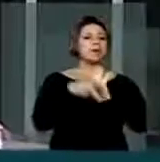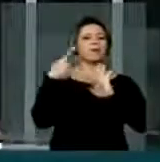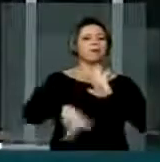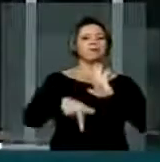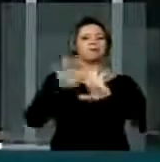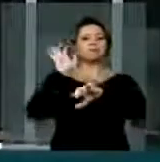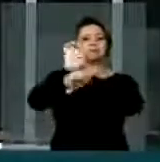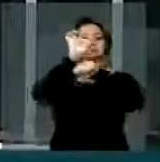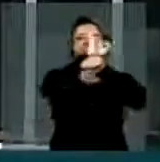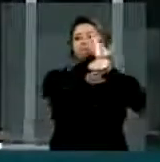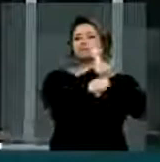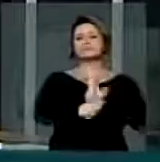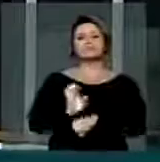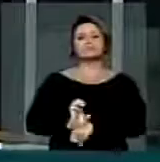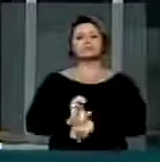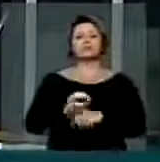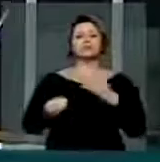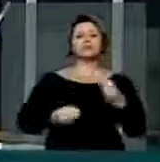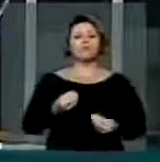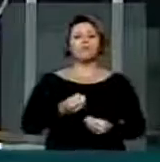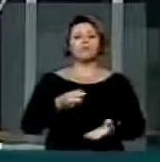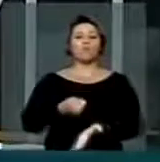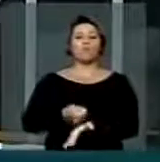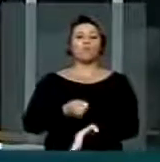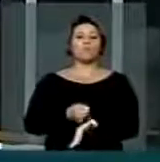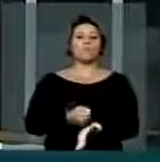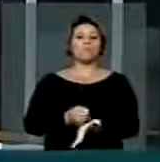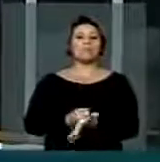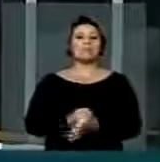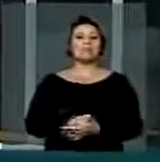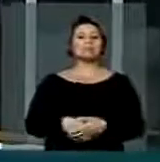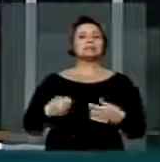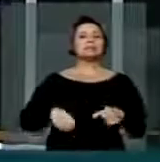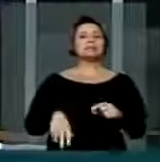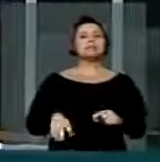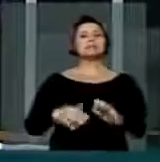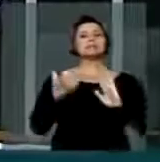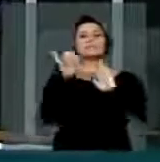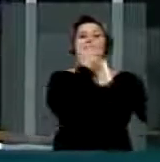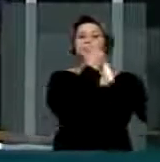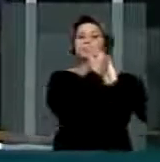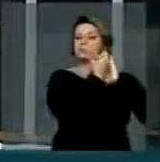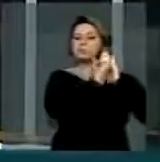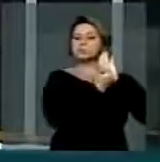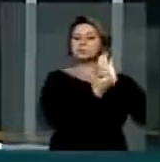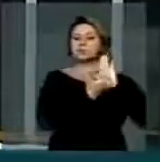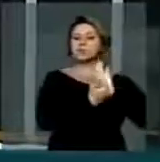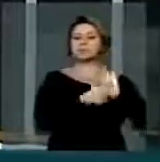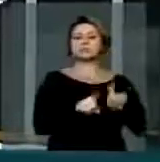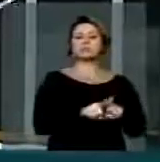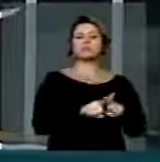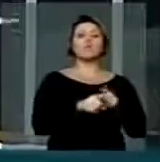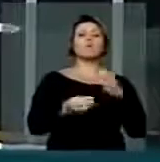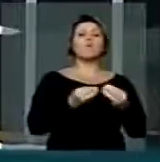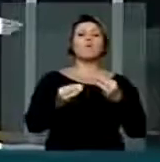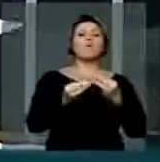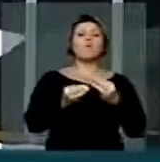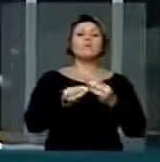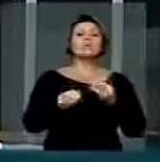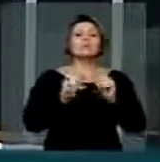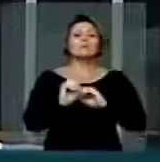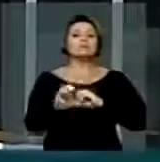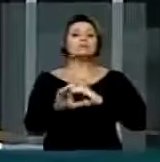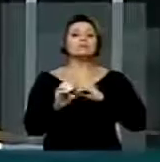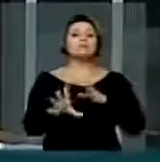que definem requisitos mínimos, listas que trazem como deve funcionar a saída de emergências